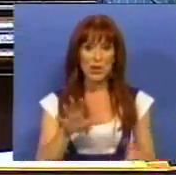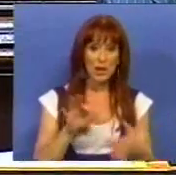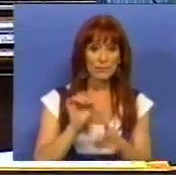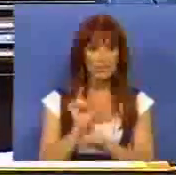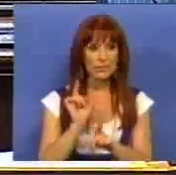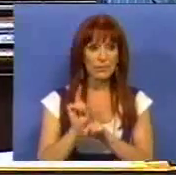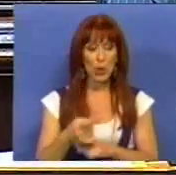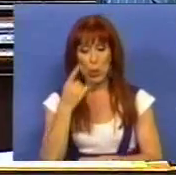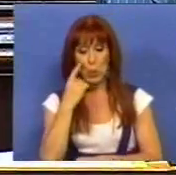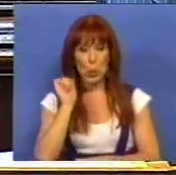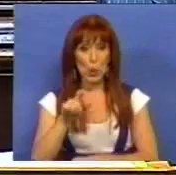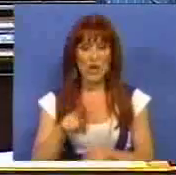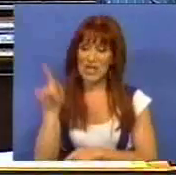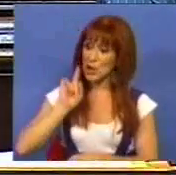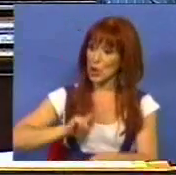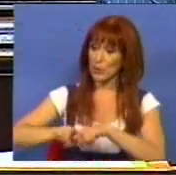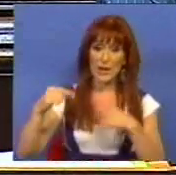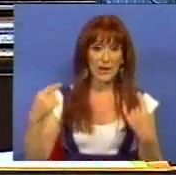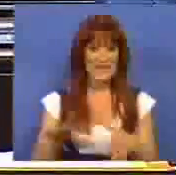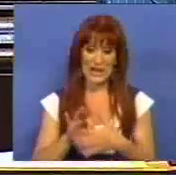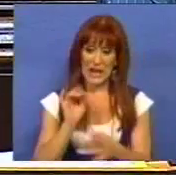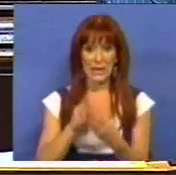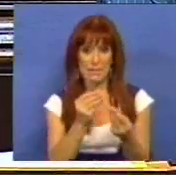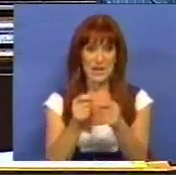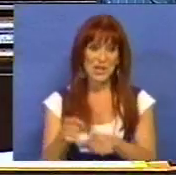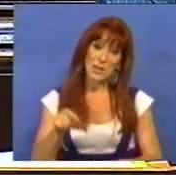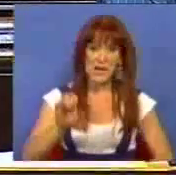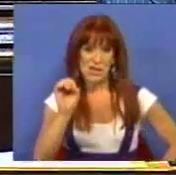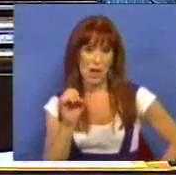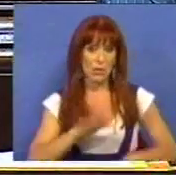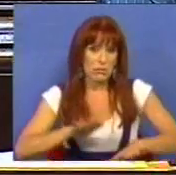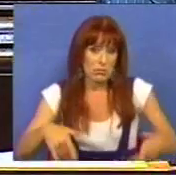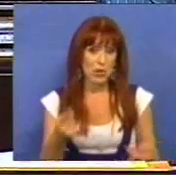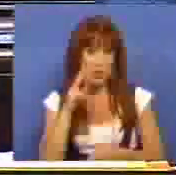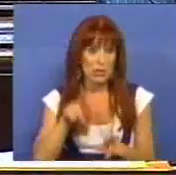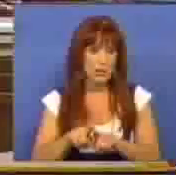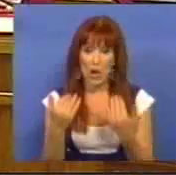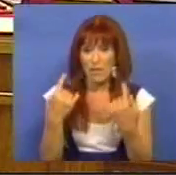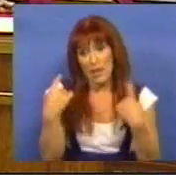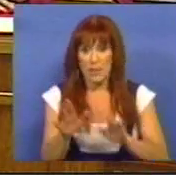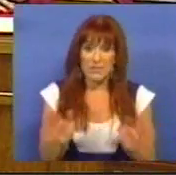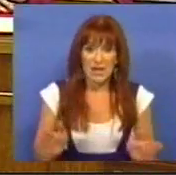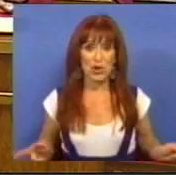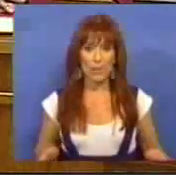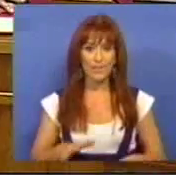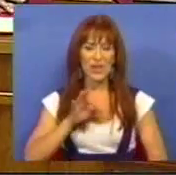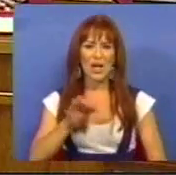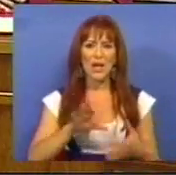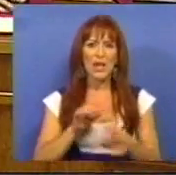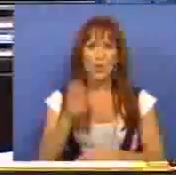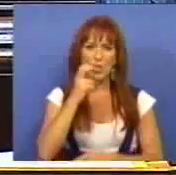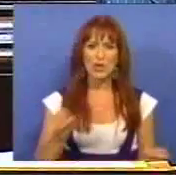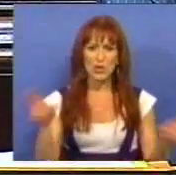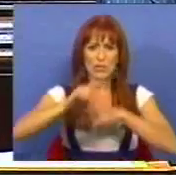relativamente ao conhecimento da Sra. Deputada sobre esta matéria também é zero porque bastava ter-se informado. No que diz respeito às energias